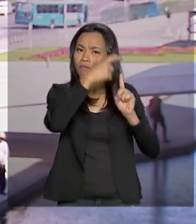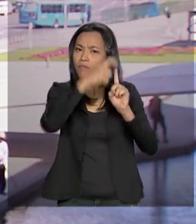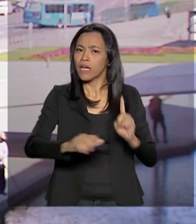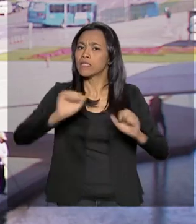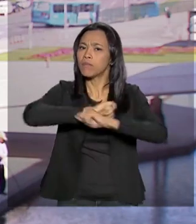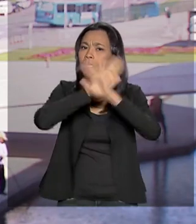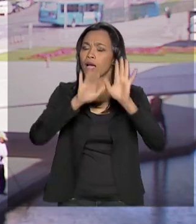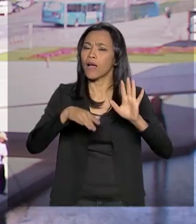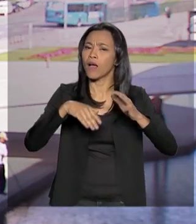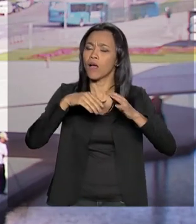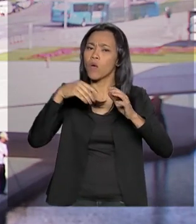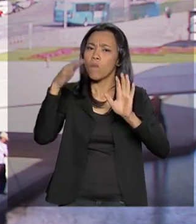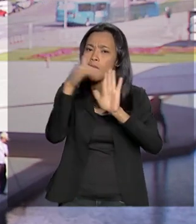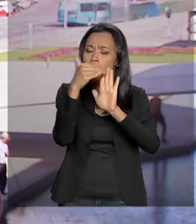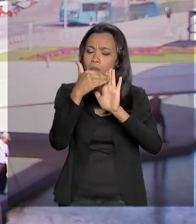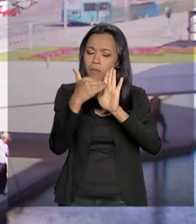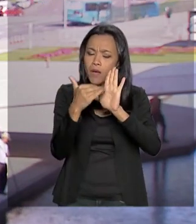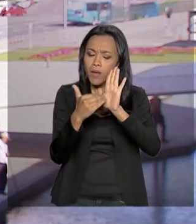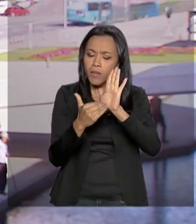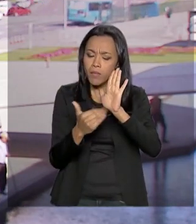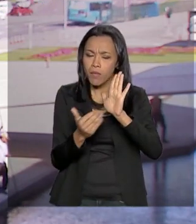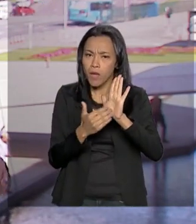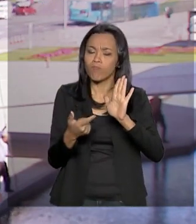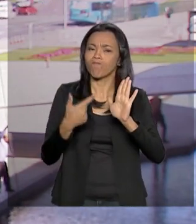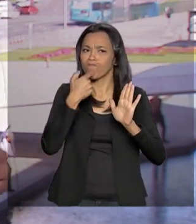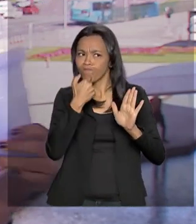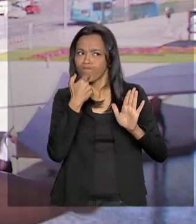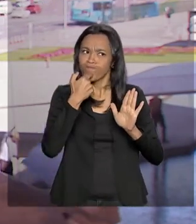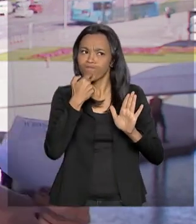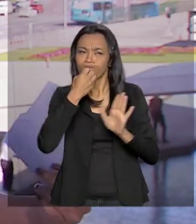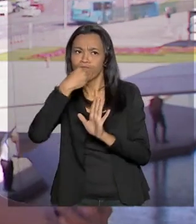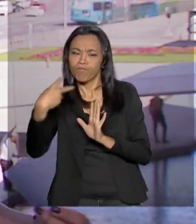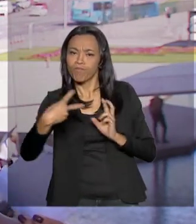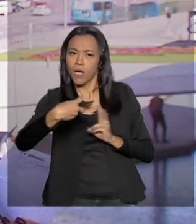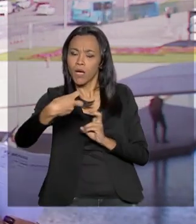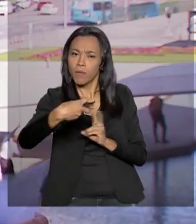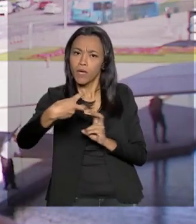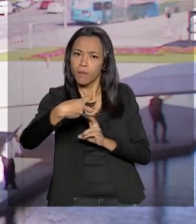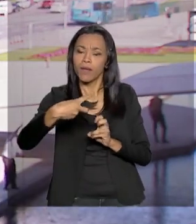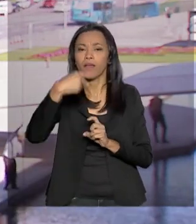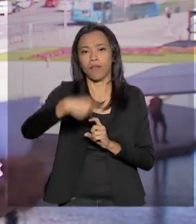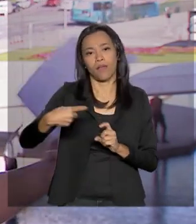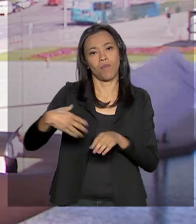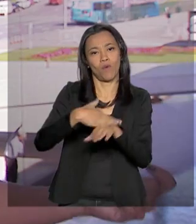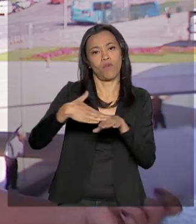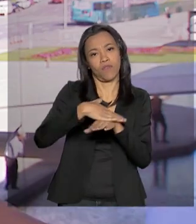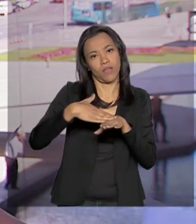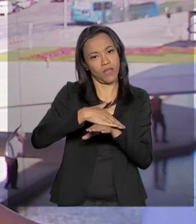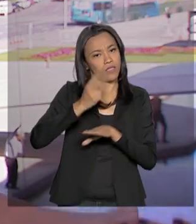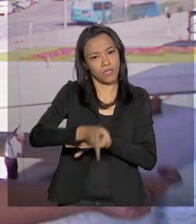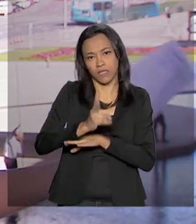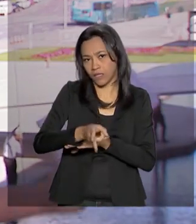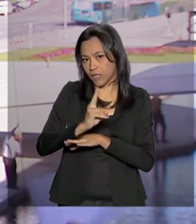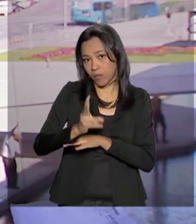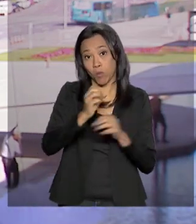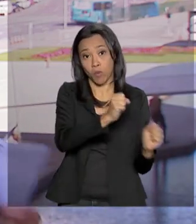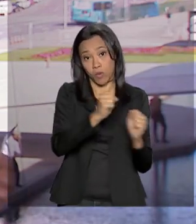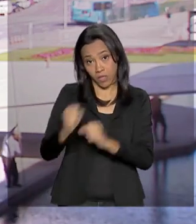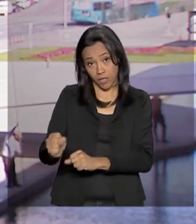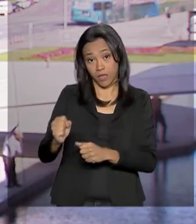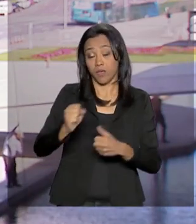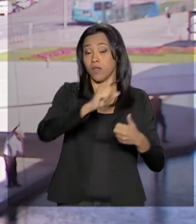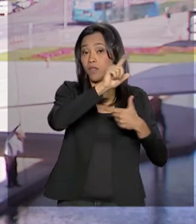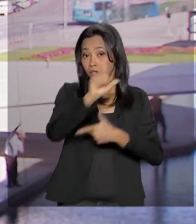proposta e a presença dele sinalizaria positivamente para a articulação, que é essa conversa constante aí entre o executivo e também